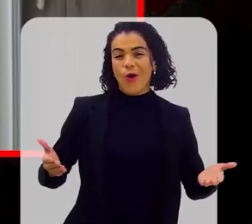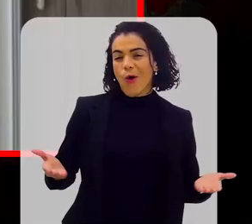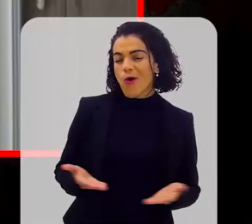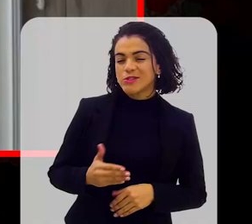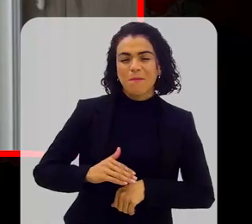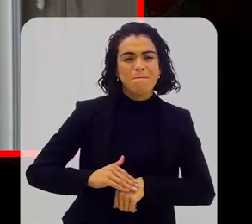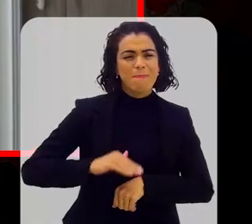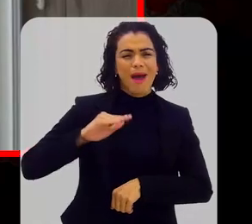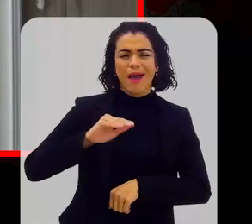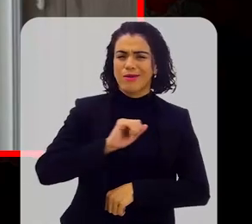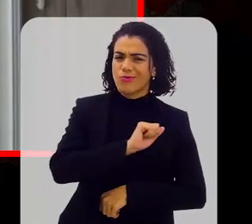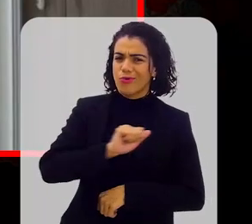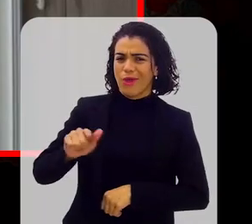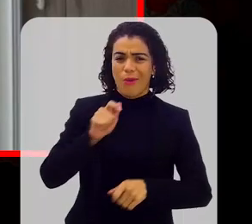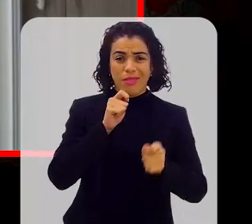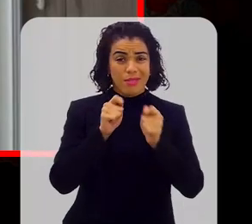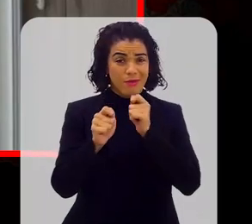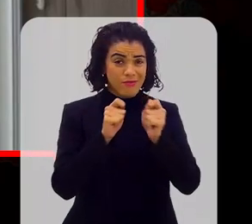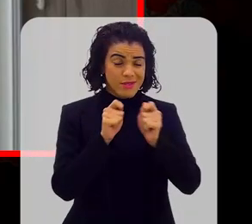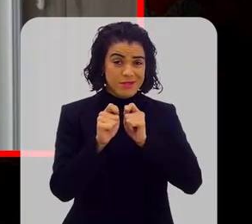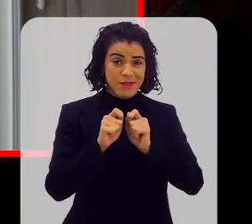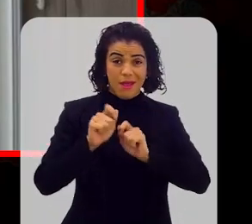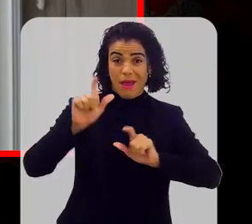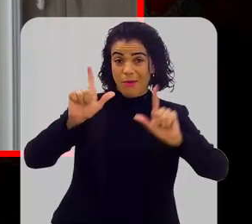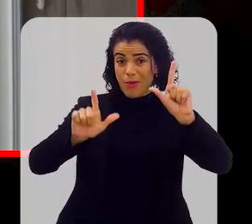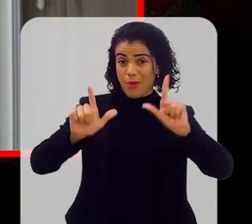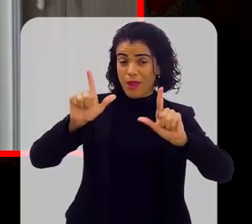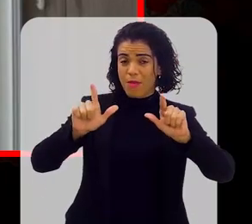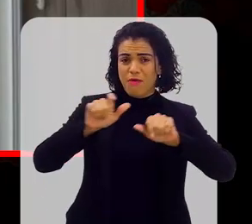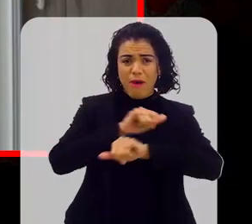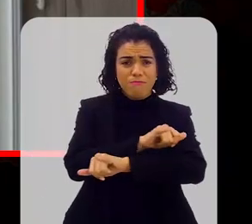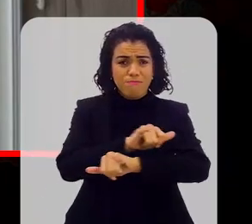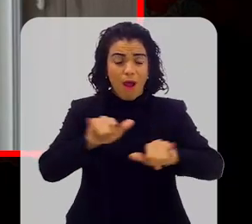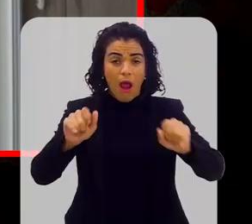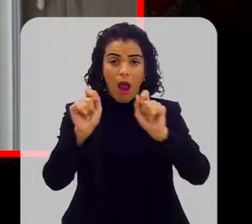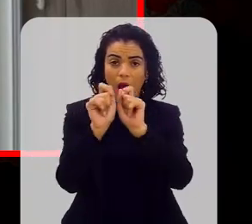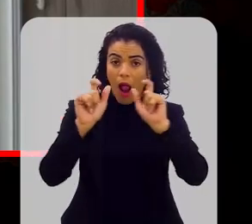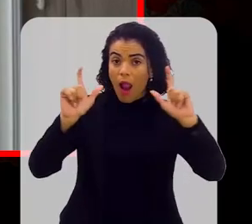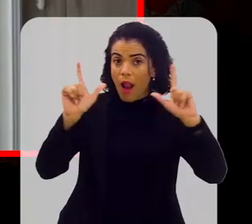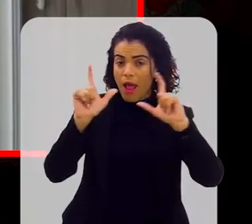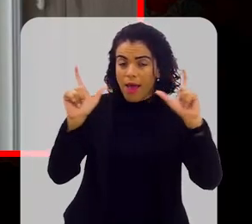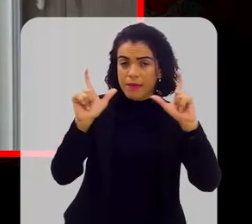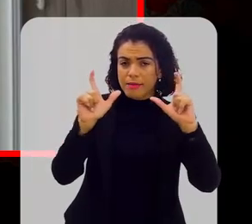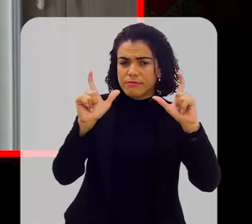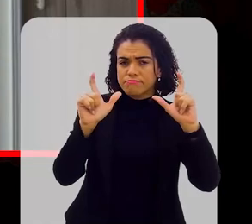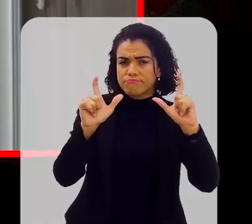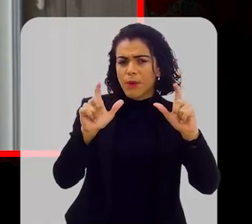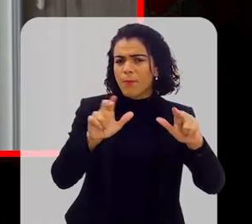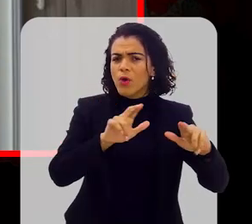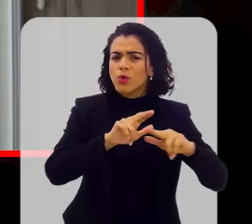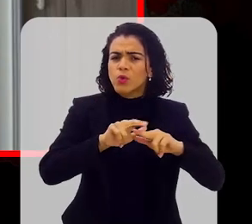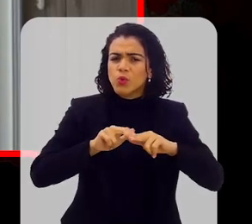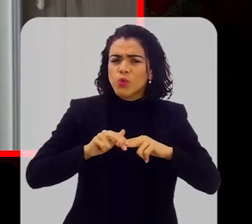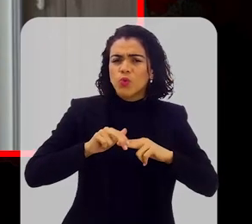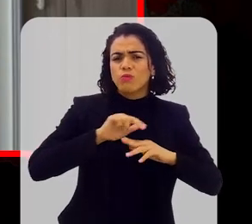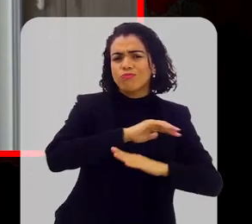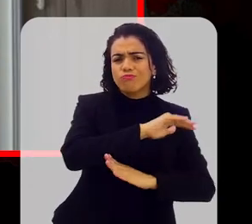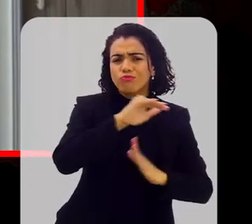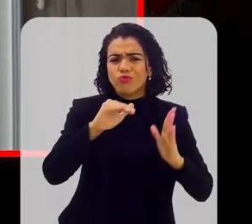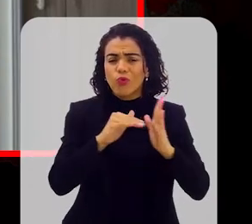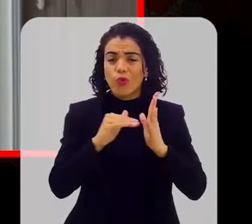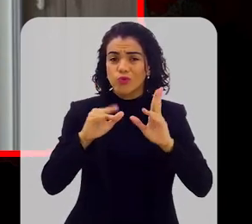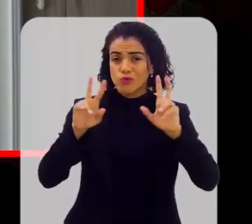Mais que uma entrevista, nosso programa de hoje vai apresentar um alerta, porque sempre vigilantes com tudo que concerne com a saúde da